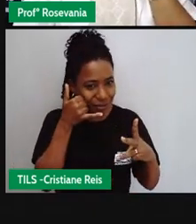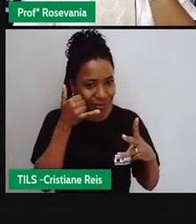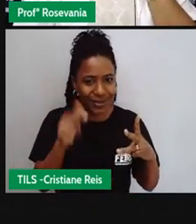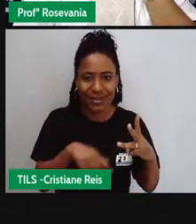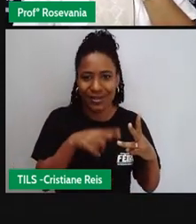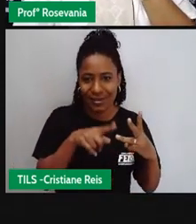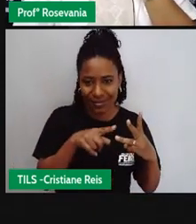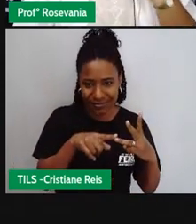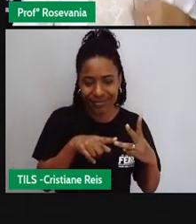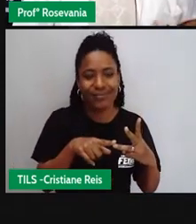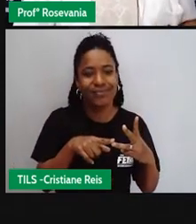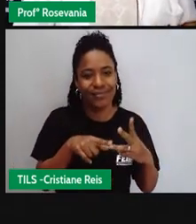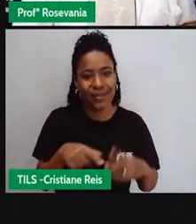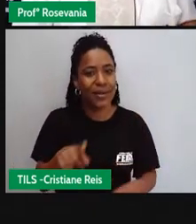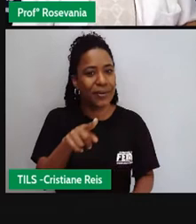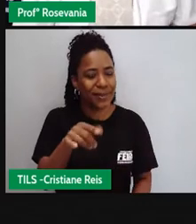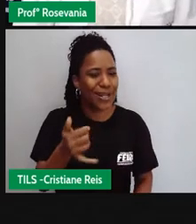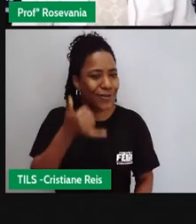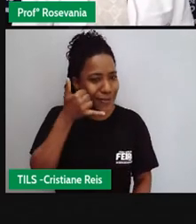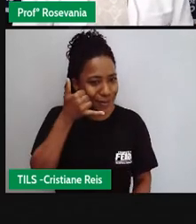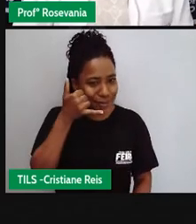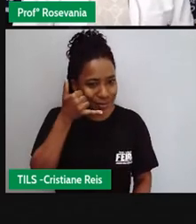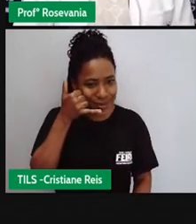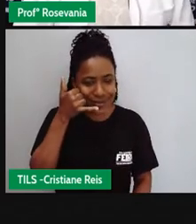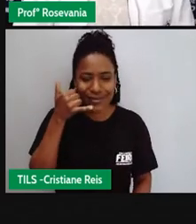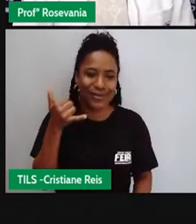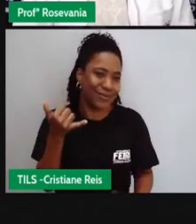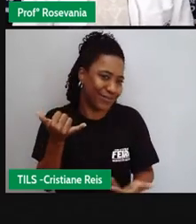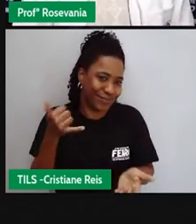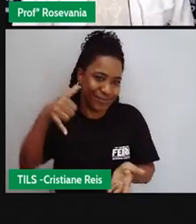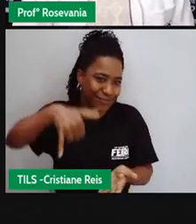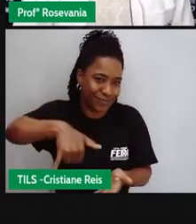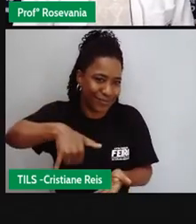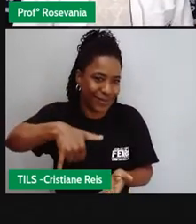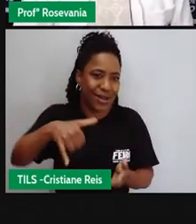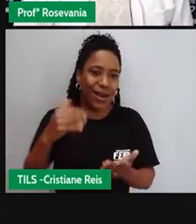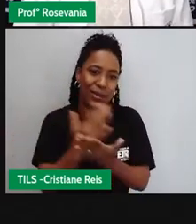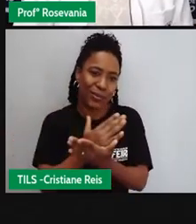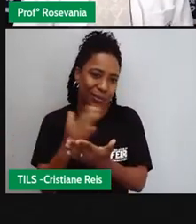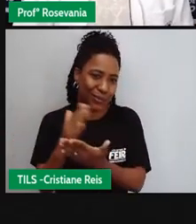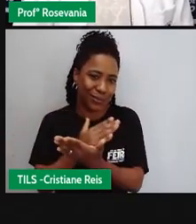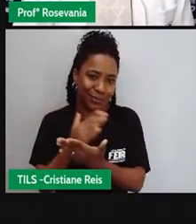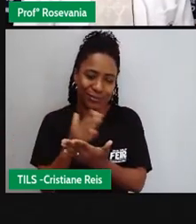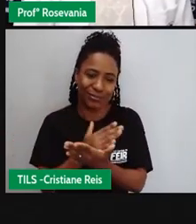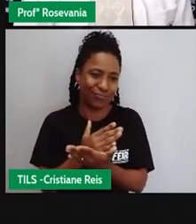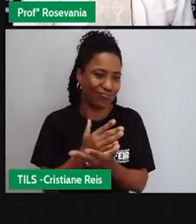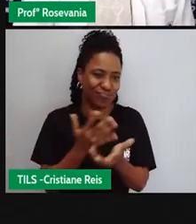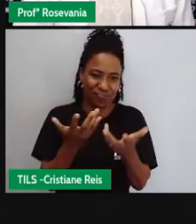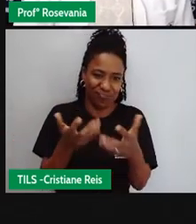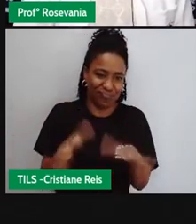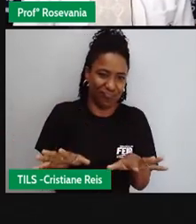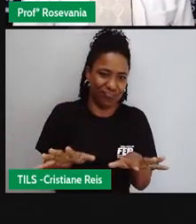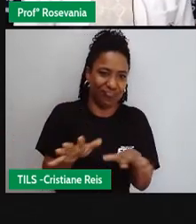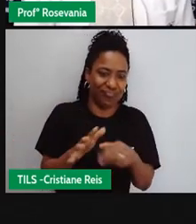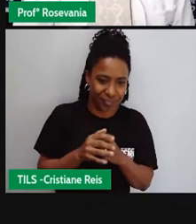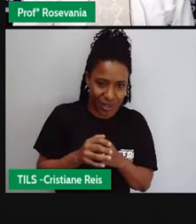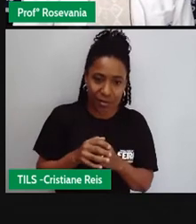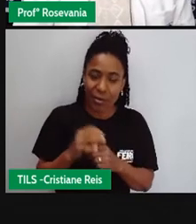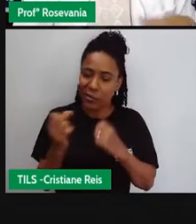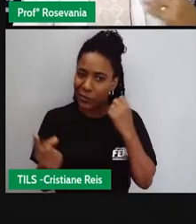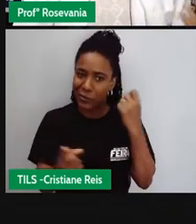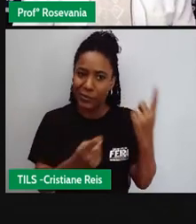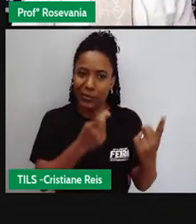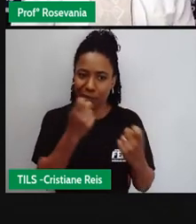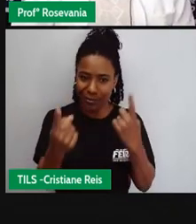fixo como esse aqui hoje é bem raro o telefone fixo ainda existe mas já é bem raro mas a TV